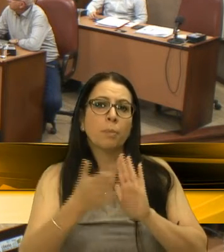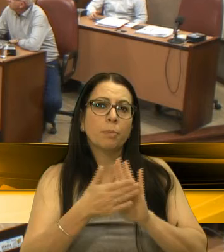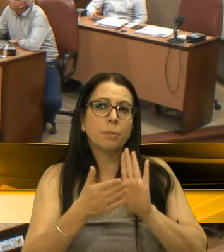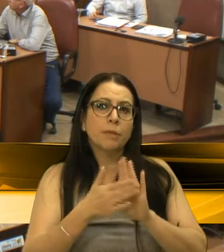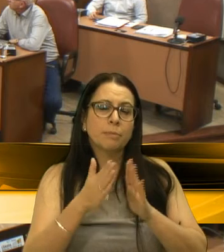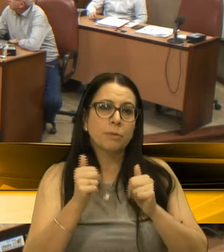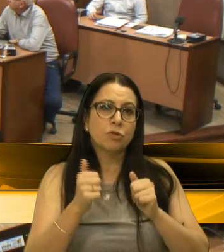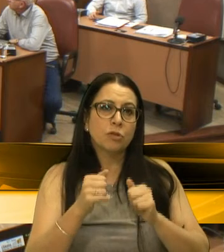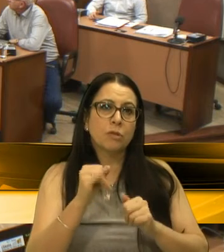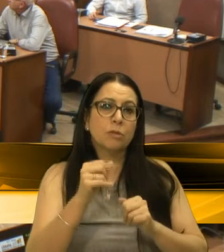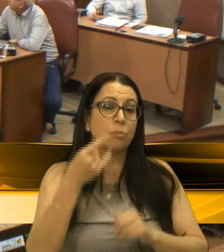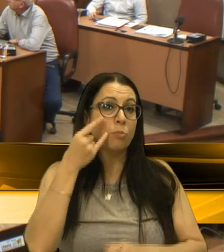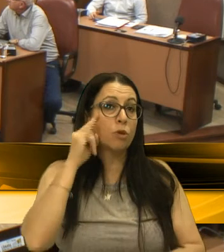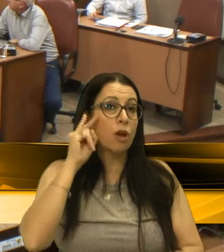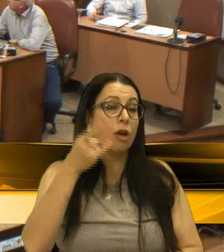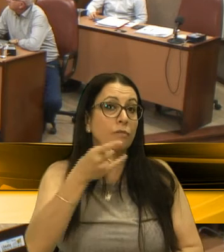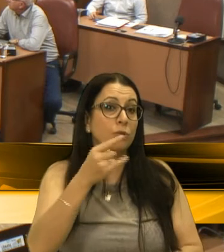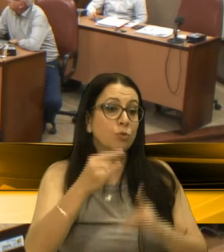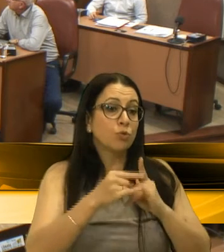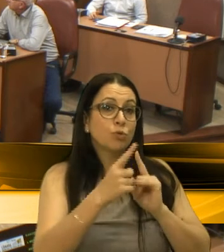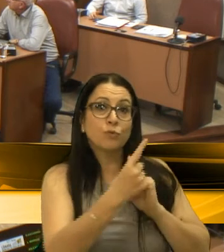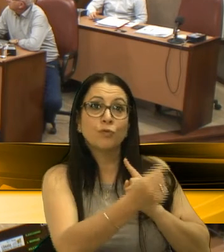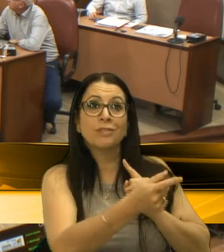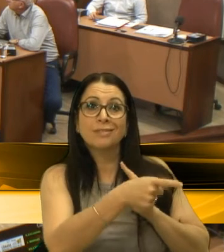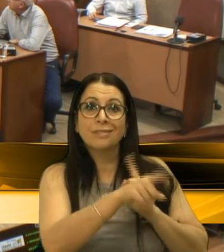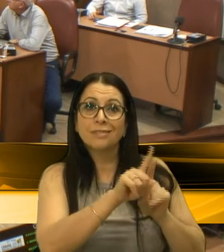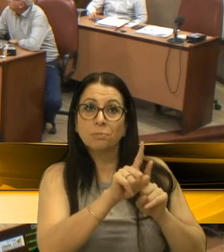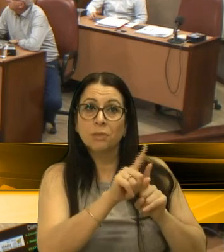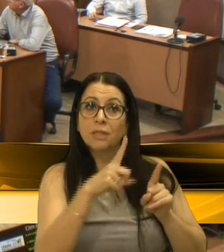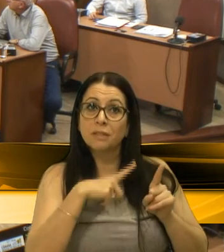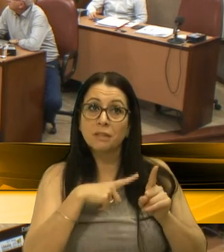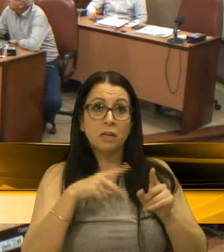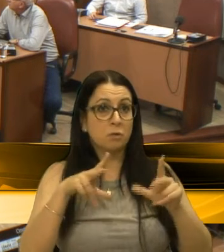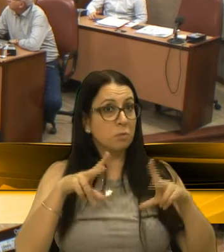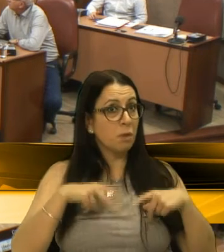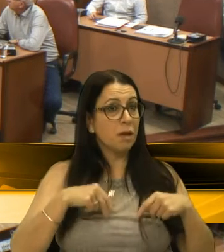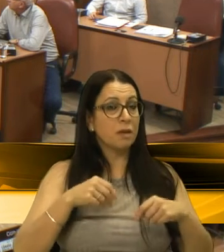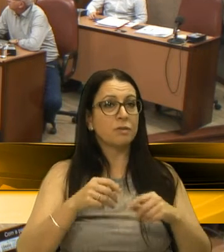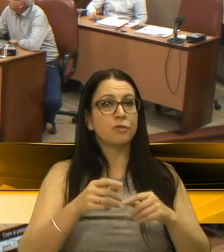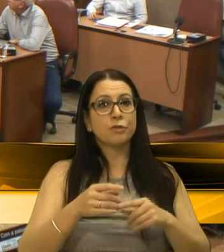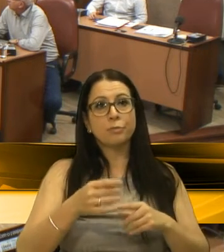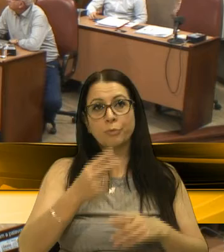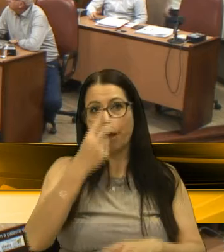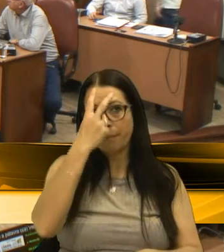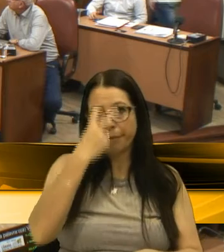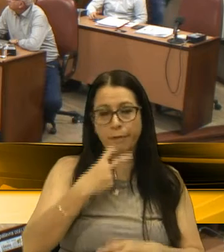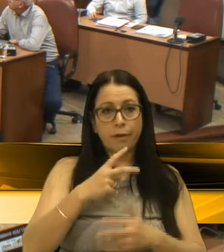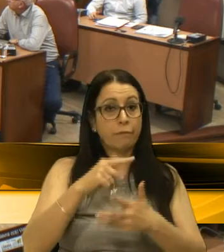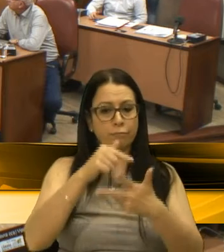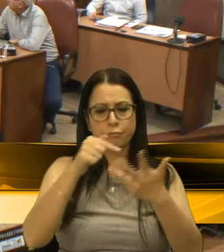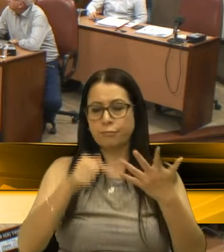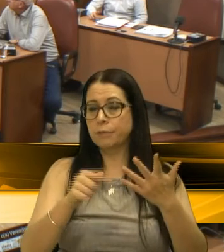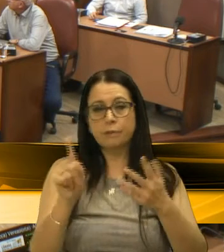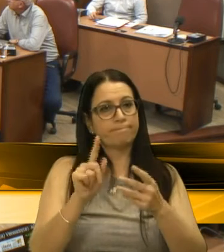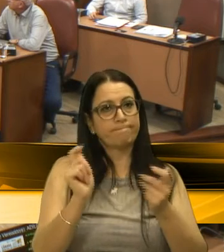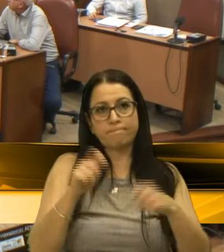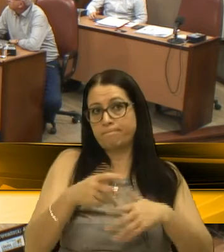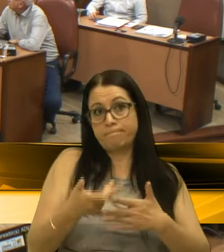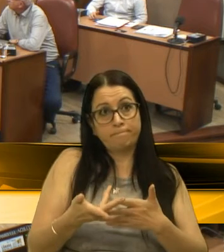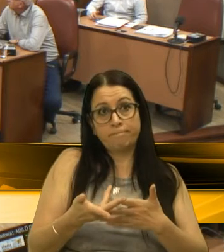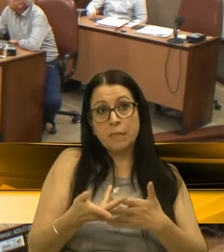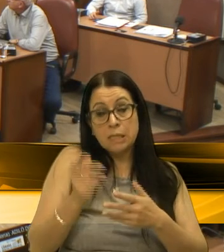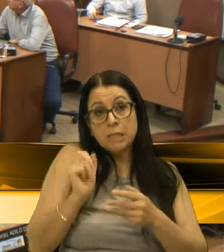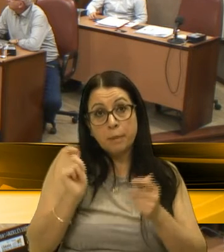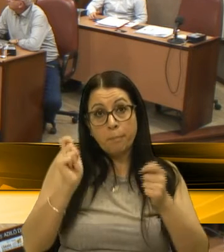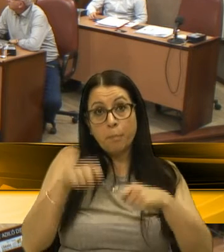pedindo para o INAVE, Instituto que recém saiu, que também tem seus méritos, a PADEV e tantos outros. Então, se fosse